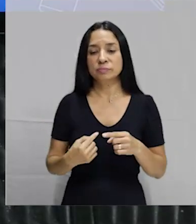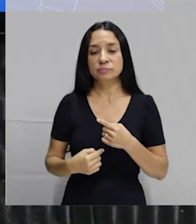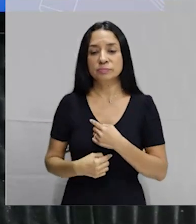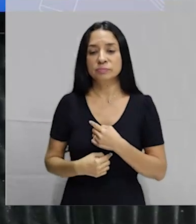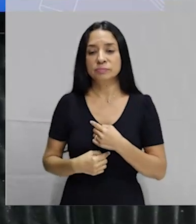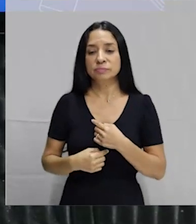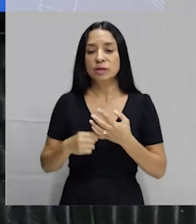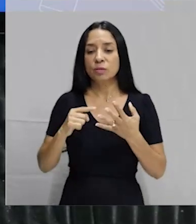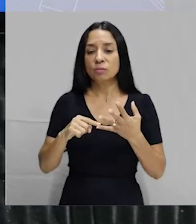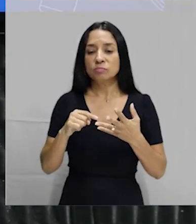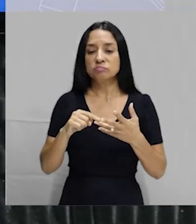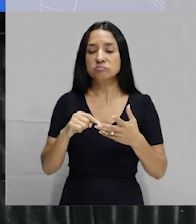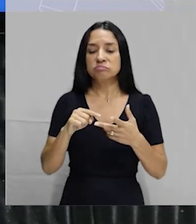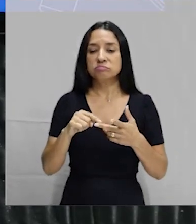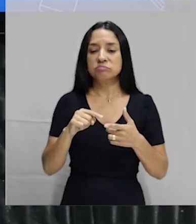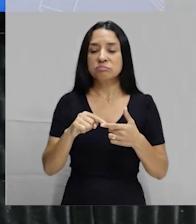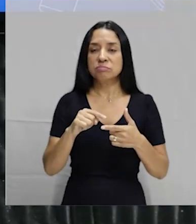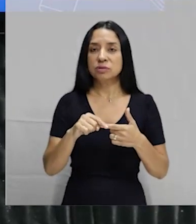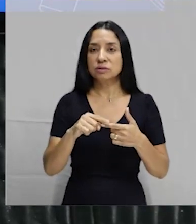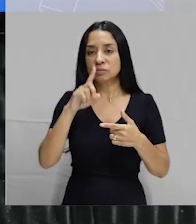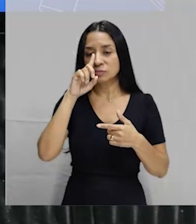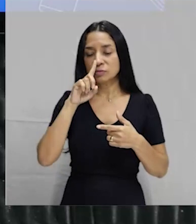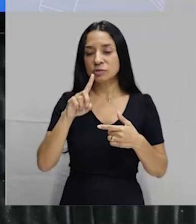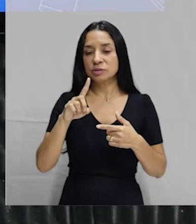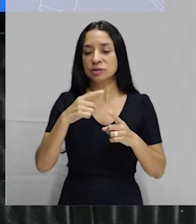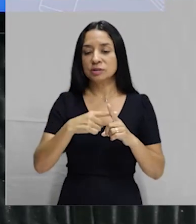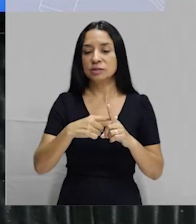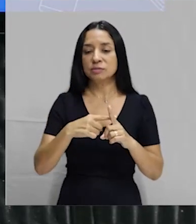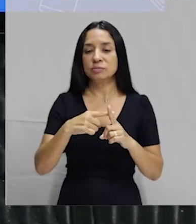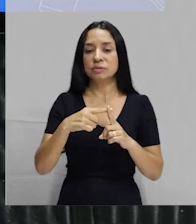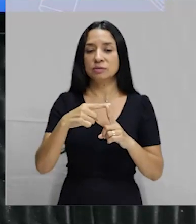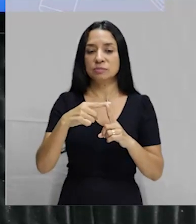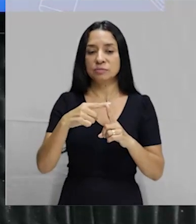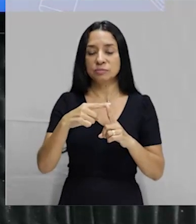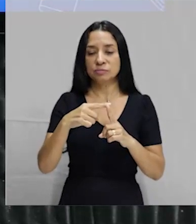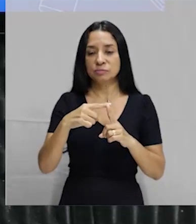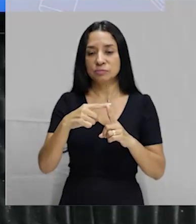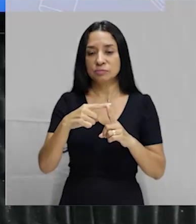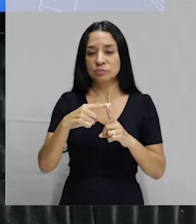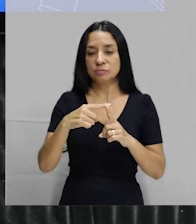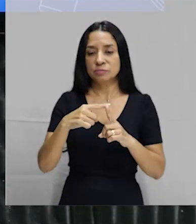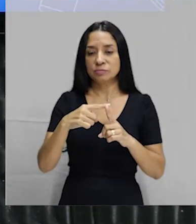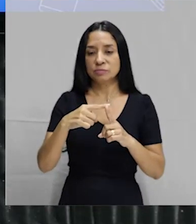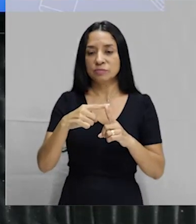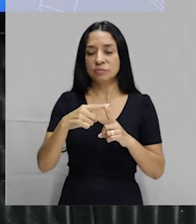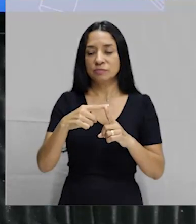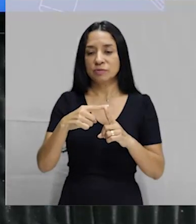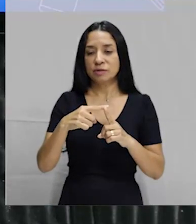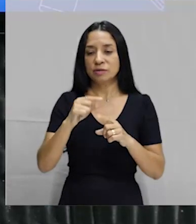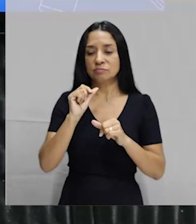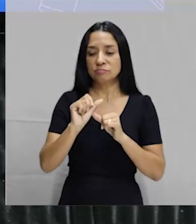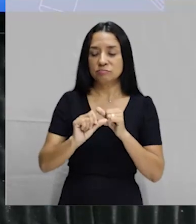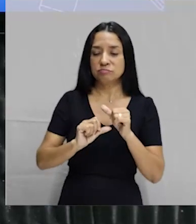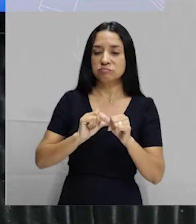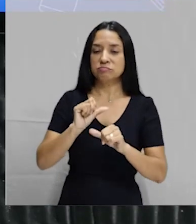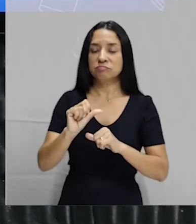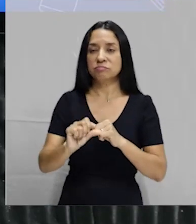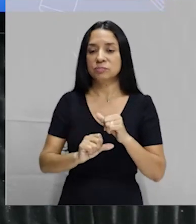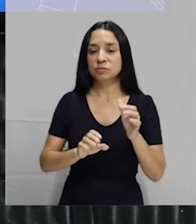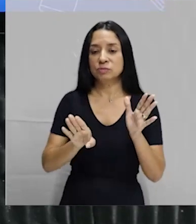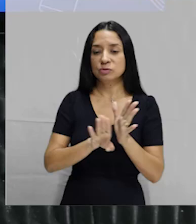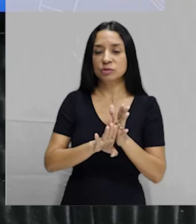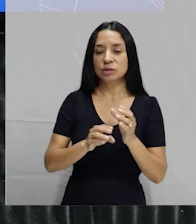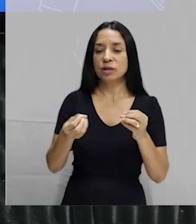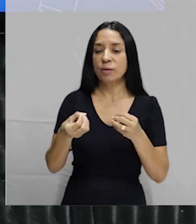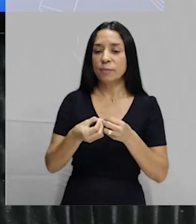contando os dias, essa temperatura corporal, a média da temperatura corporal, ela vai oscilando, tá? Quando ela chega